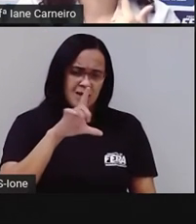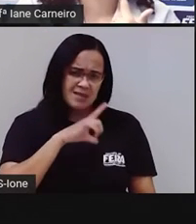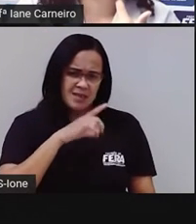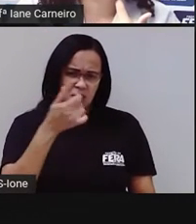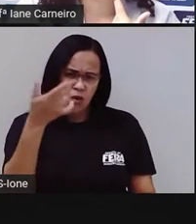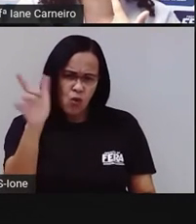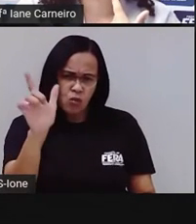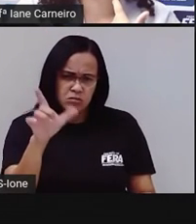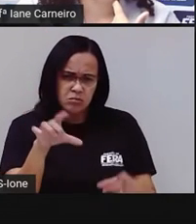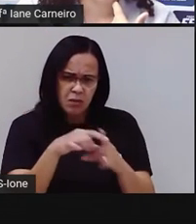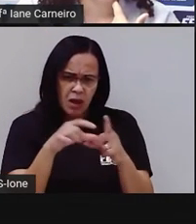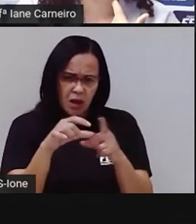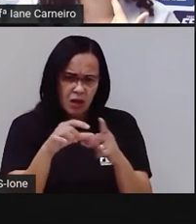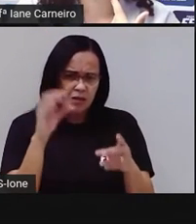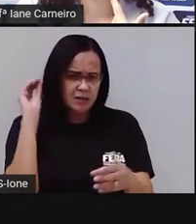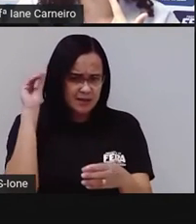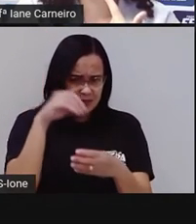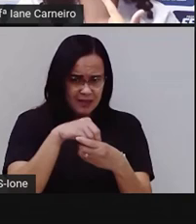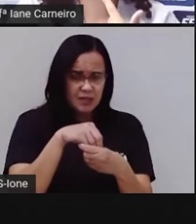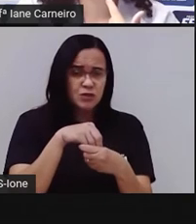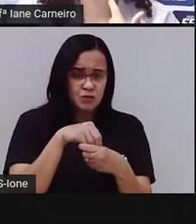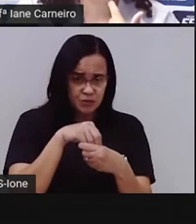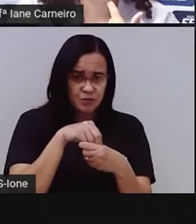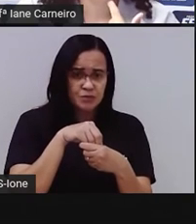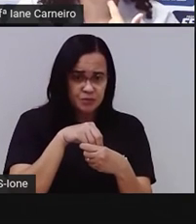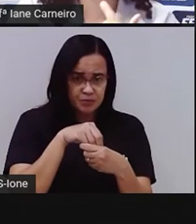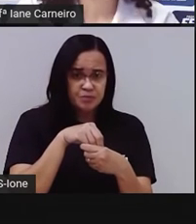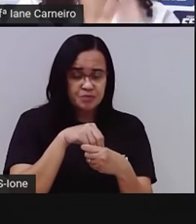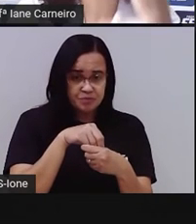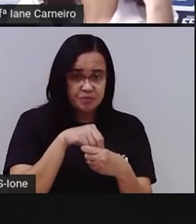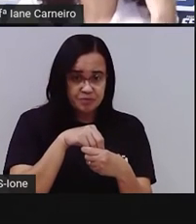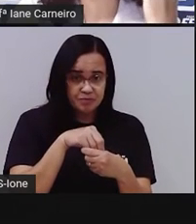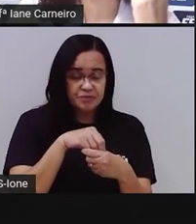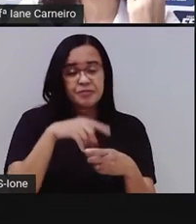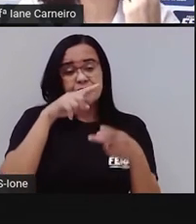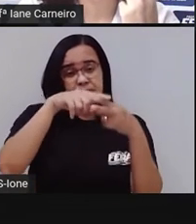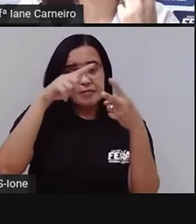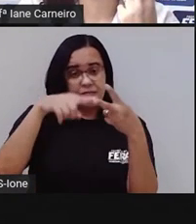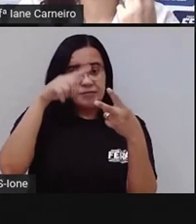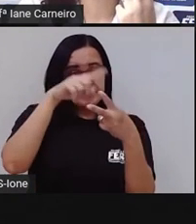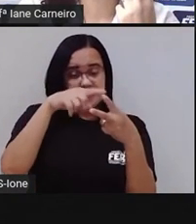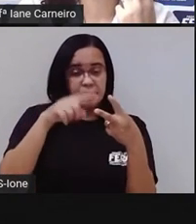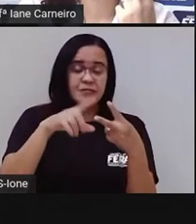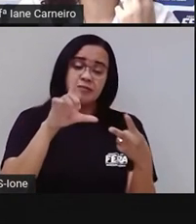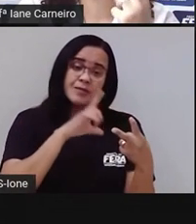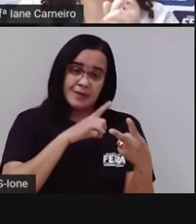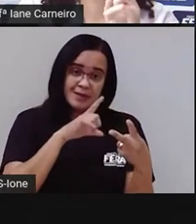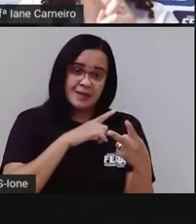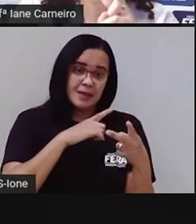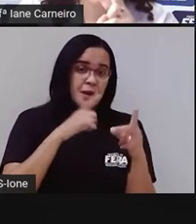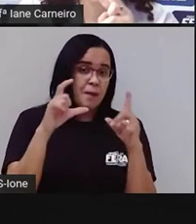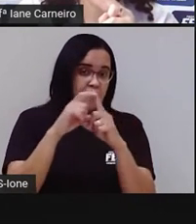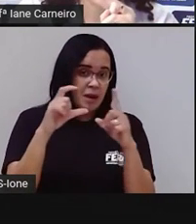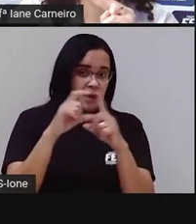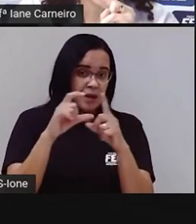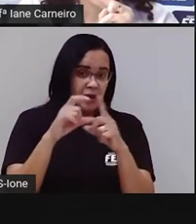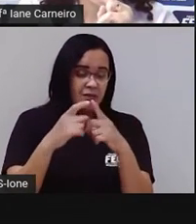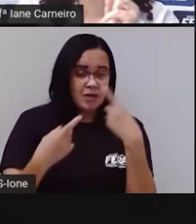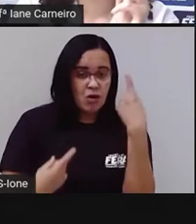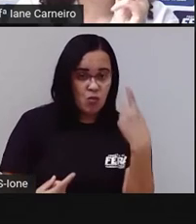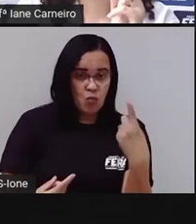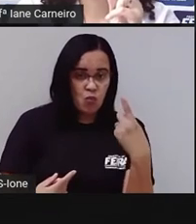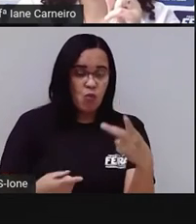Se eu disser para vocês que não tem só uma, não, tem duas palavras. Olha, eu vou fazer de vermelho uma.